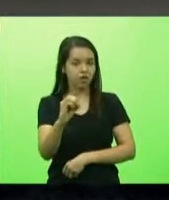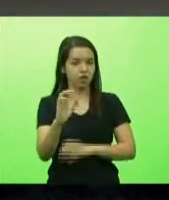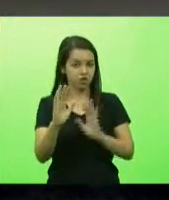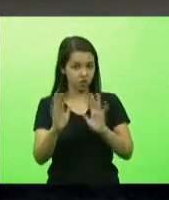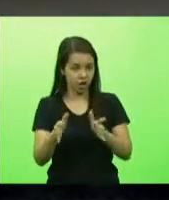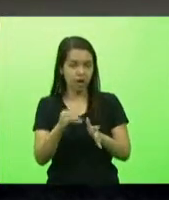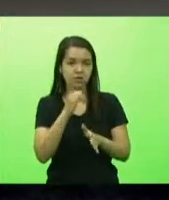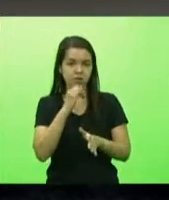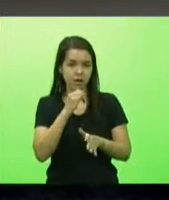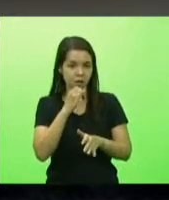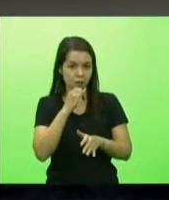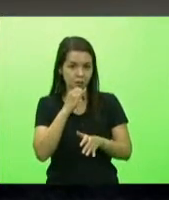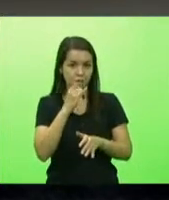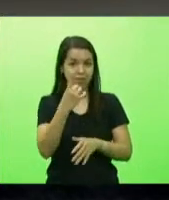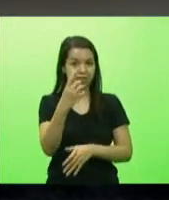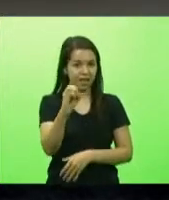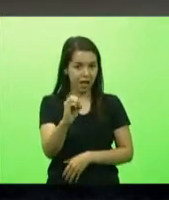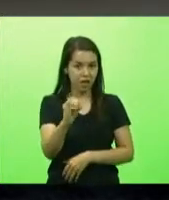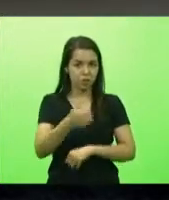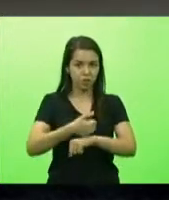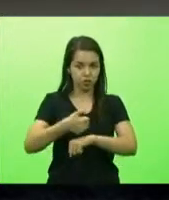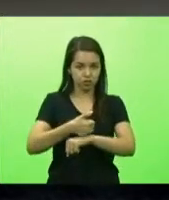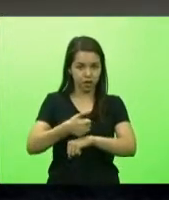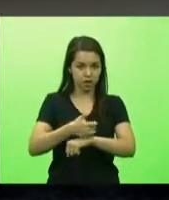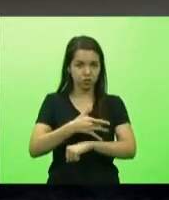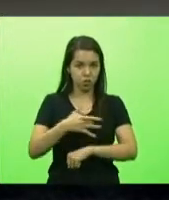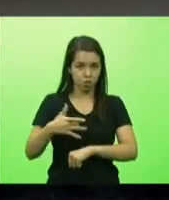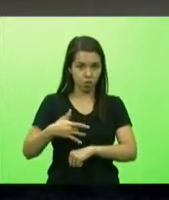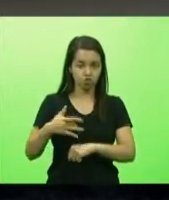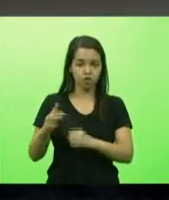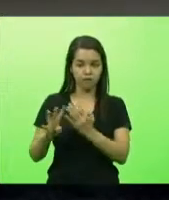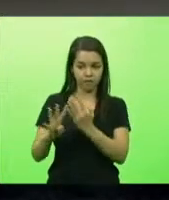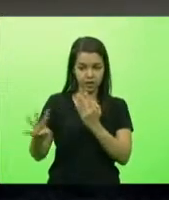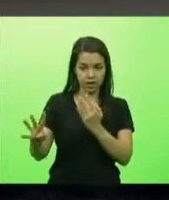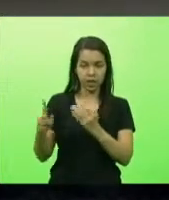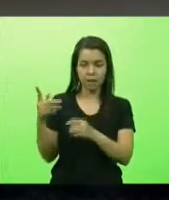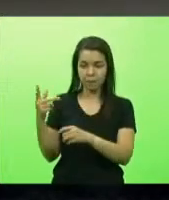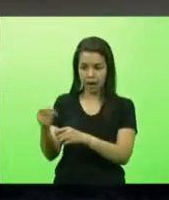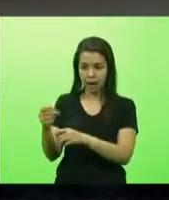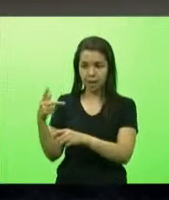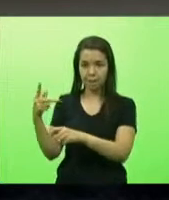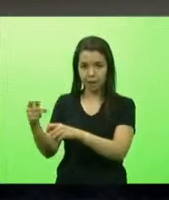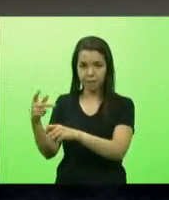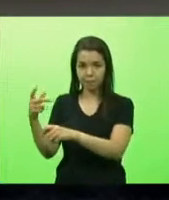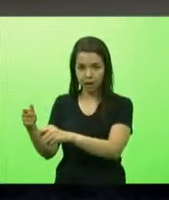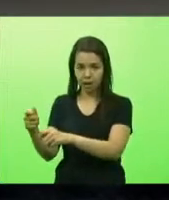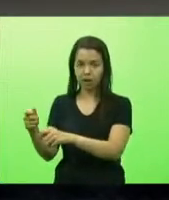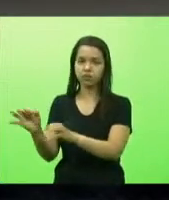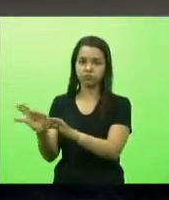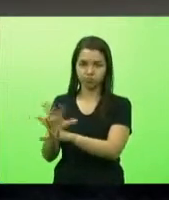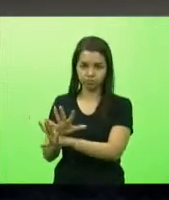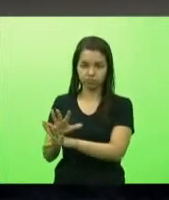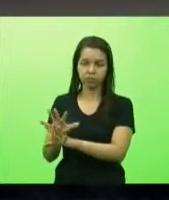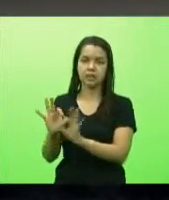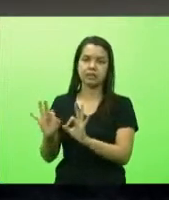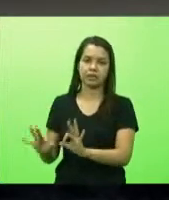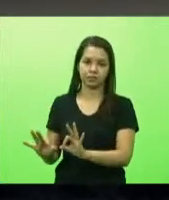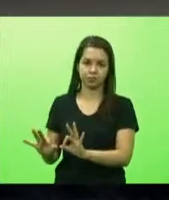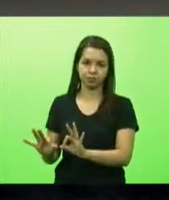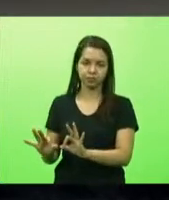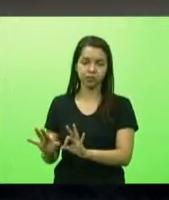da saúde faz a fila aplica deu certo mas em município pequeno não tem